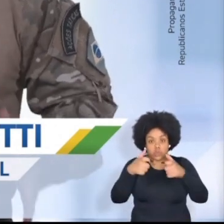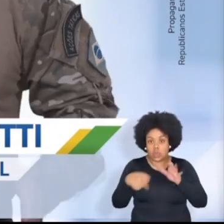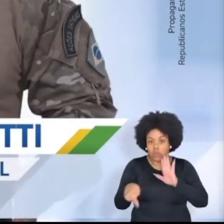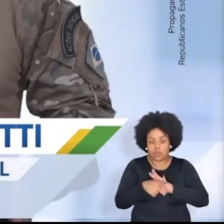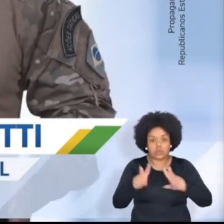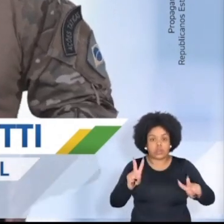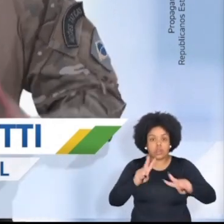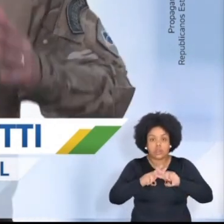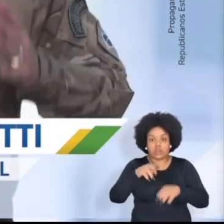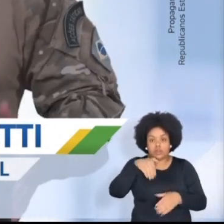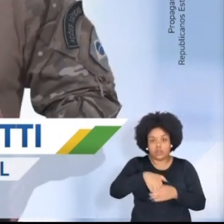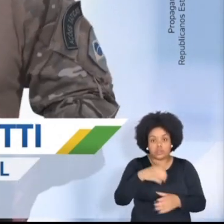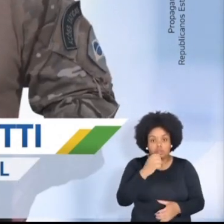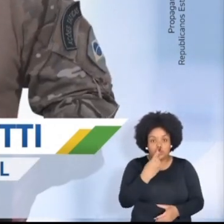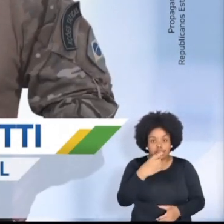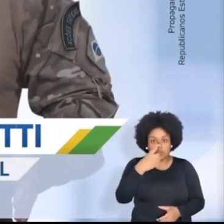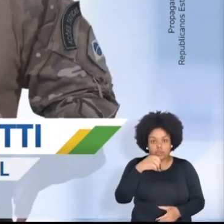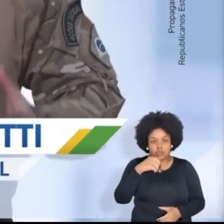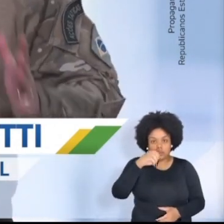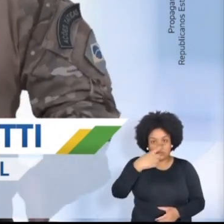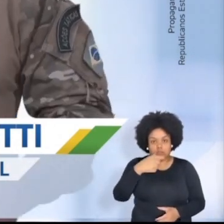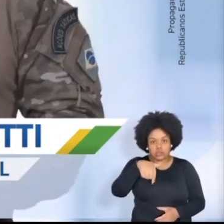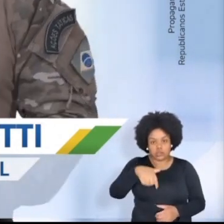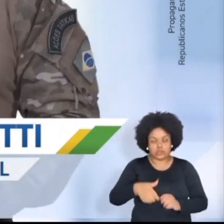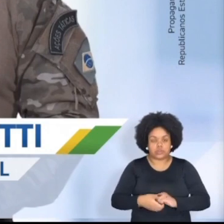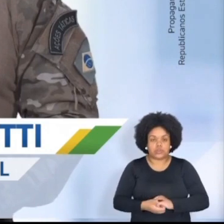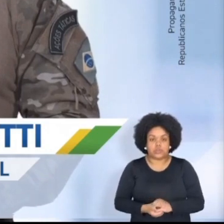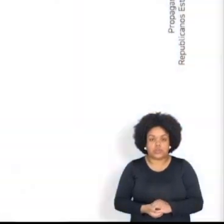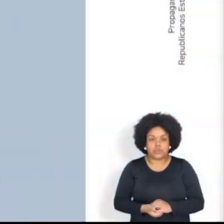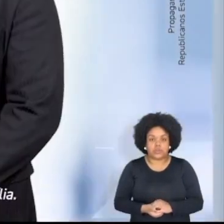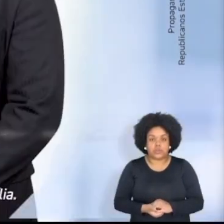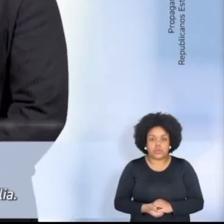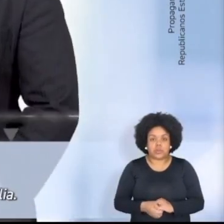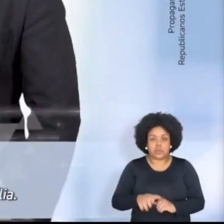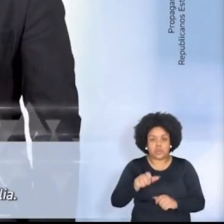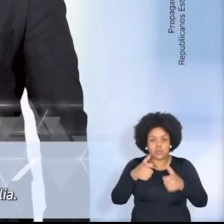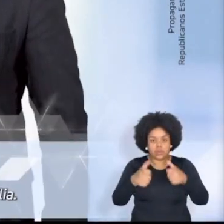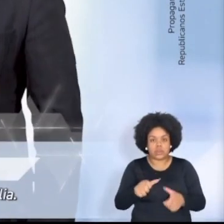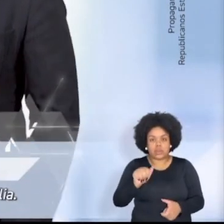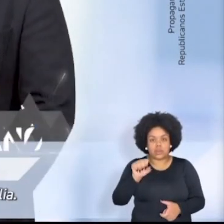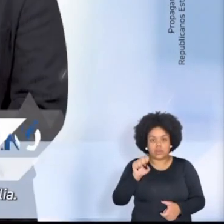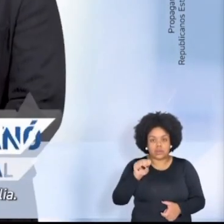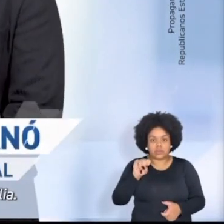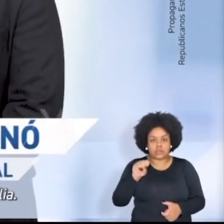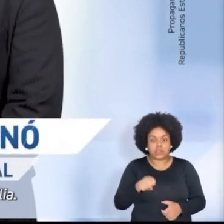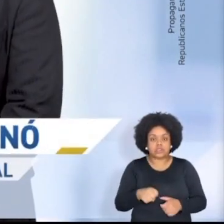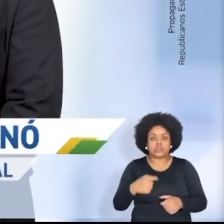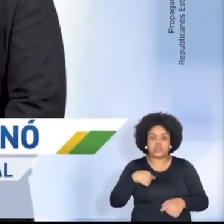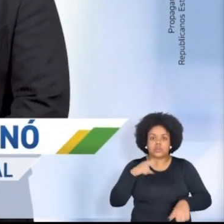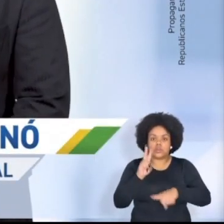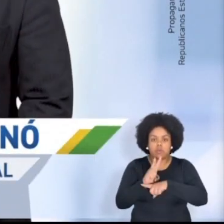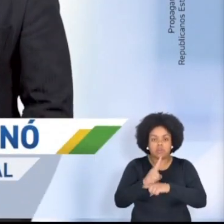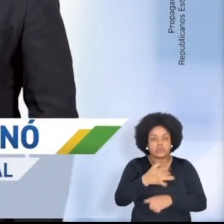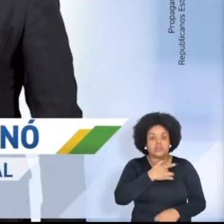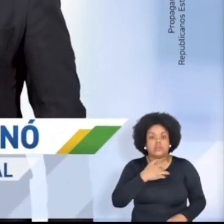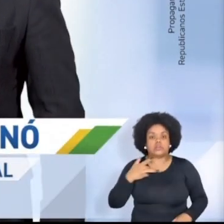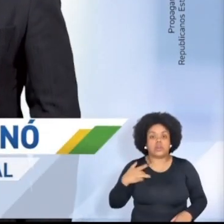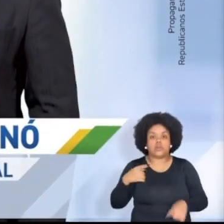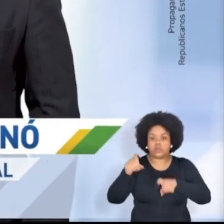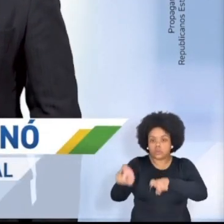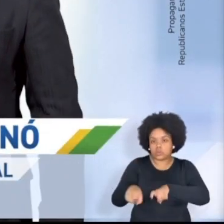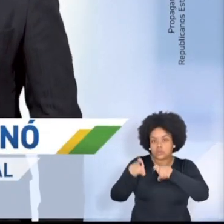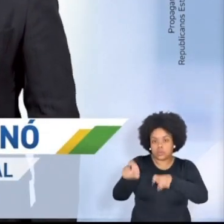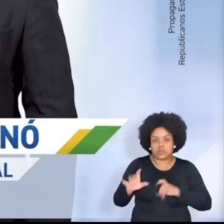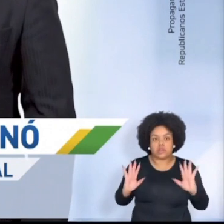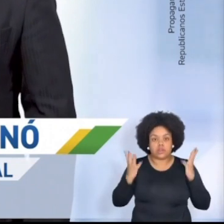Lugar de bandida na cadeia. Vote 10, 0, 17 com Tarcísio 10. Pela região de Assis, Ourinhos e Marília. Vou defender a saúde,